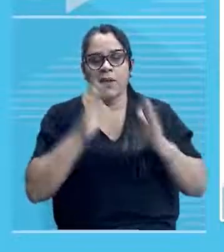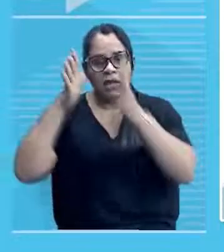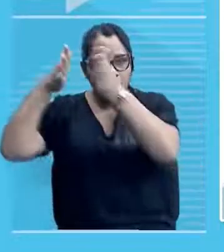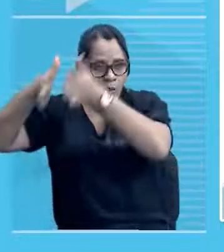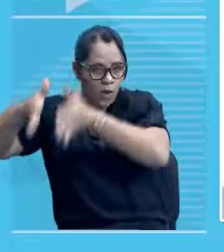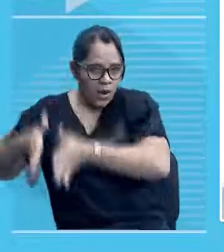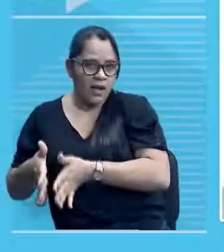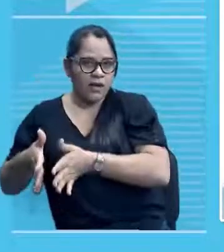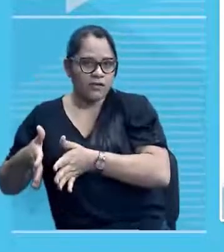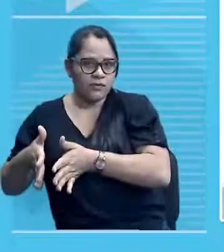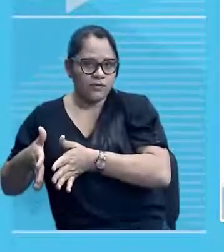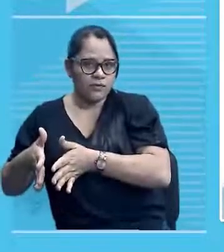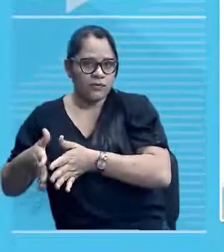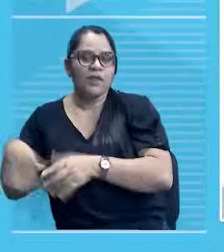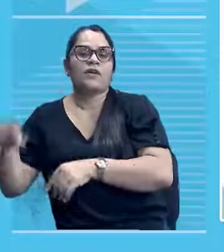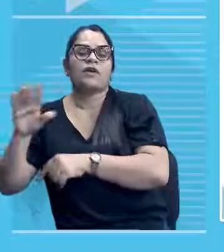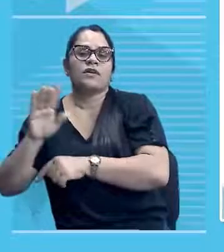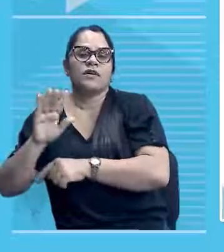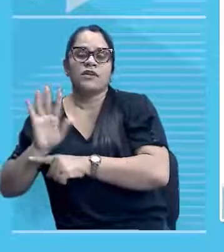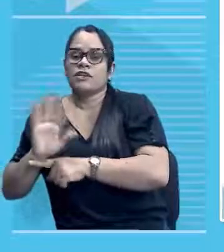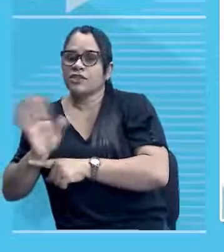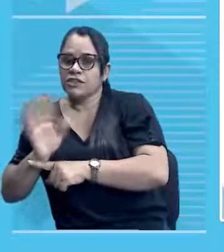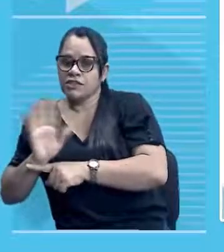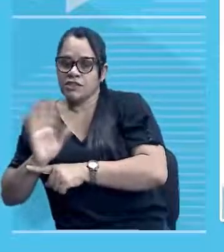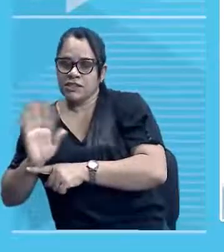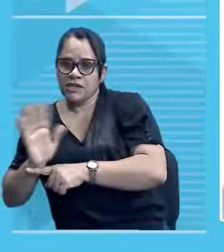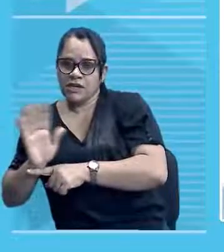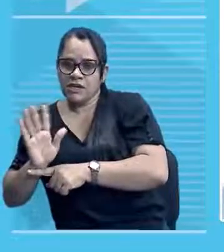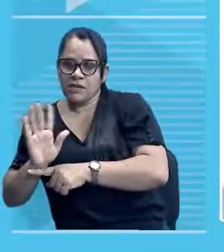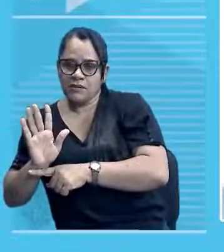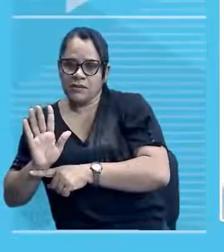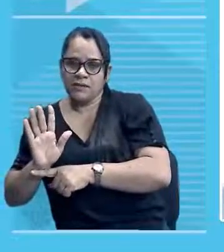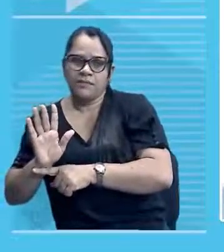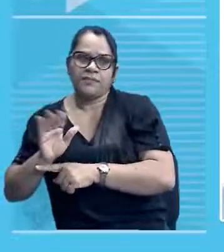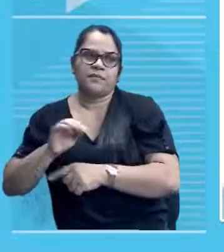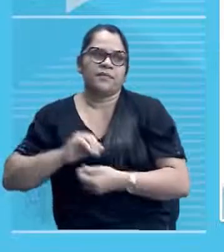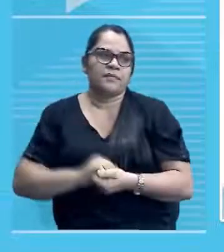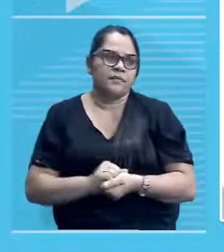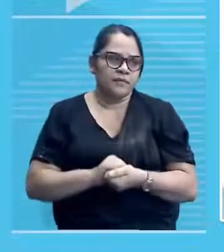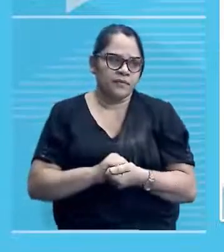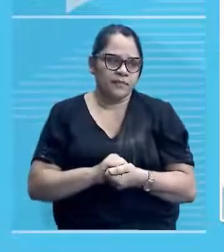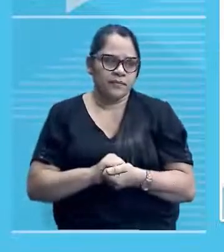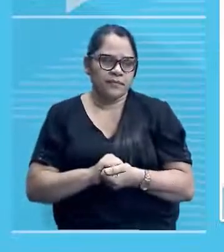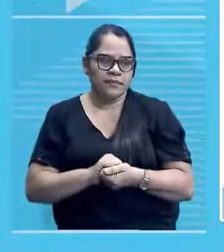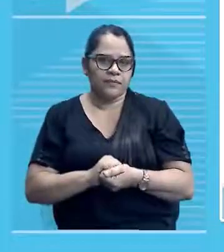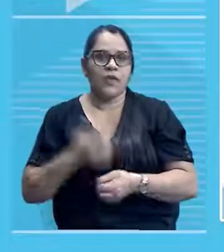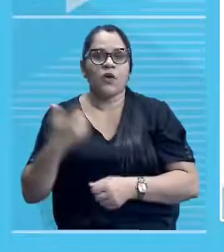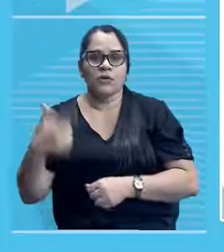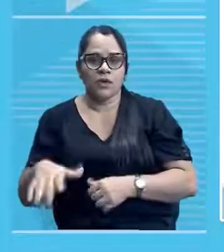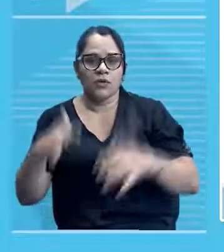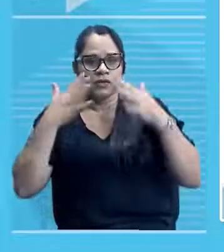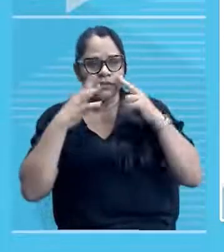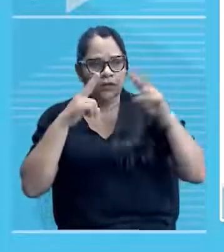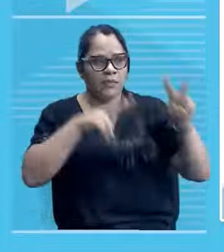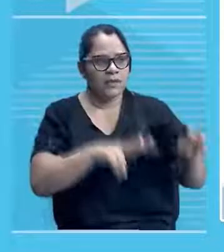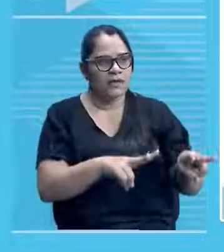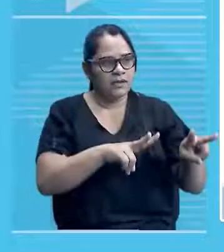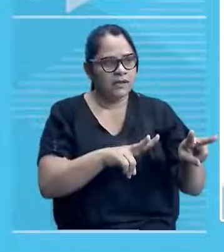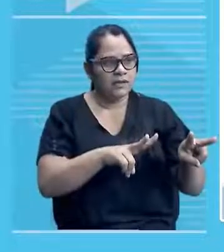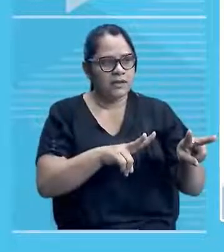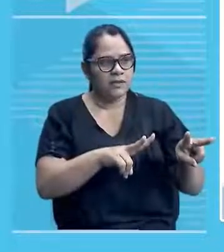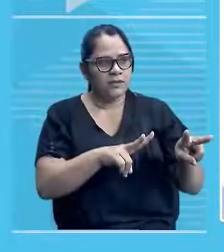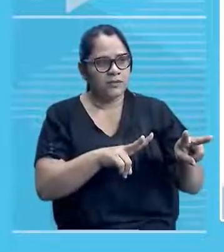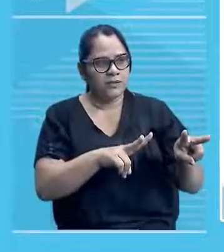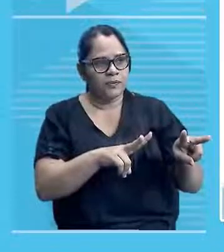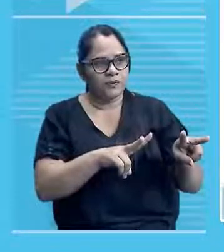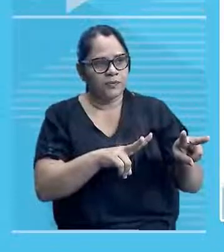No passado, funcionou um cinema, né? O Cine Rex. E aí, outra coisa que chama a atenção do Teatro 4 de Setembro é exatamente